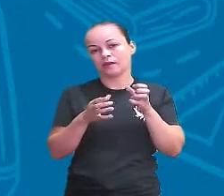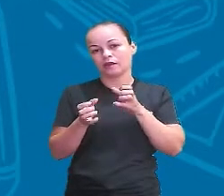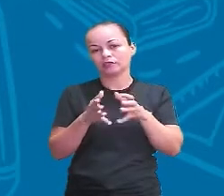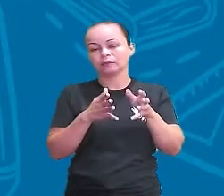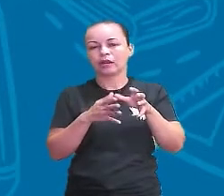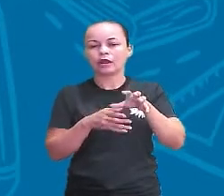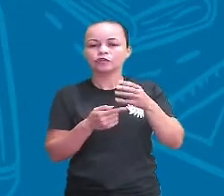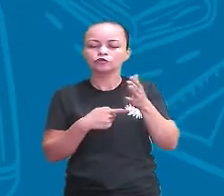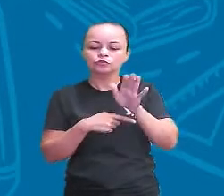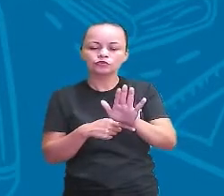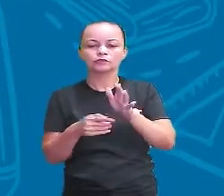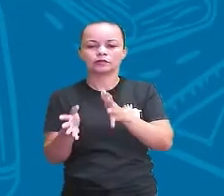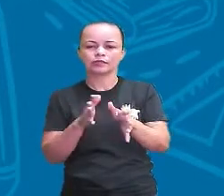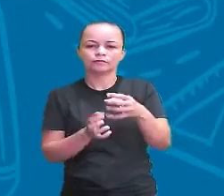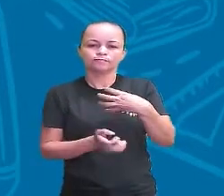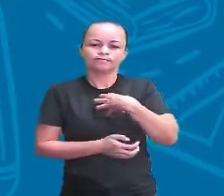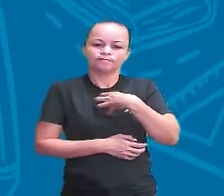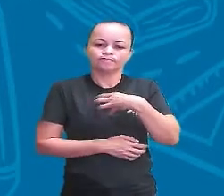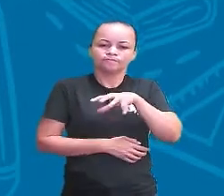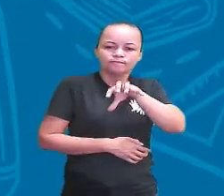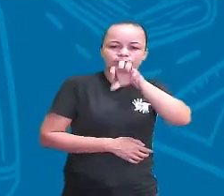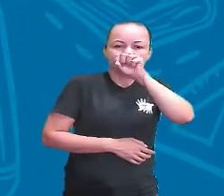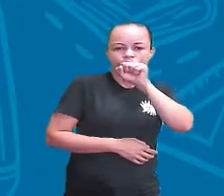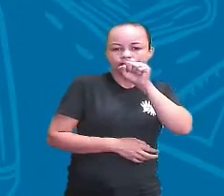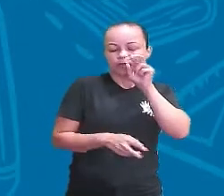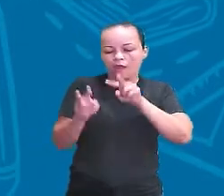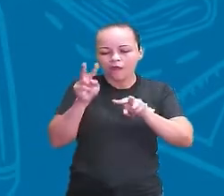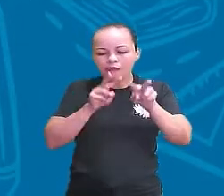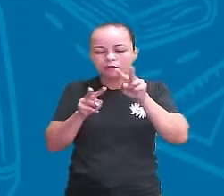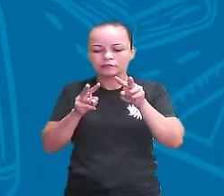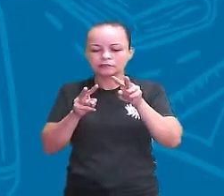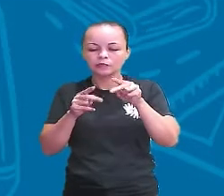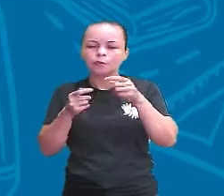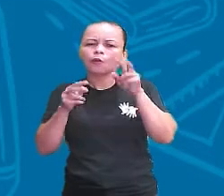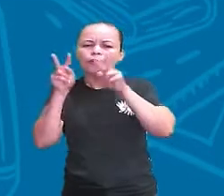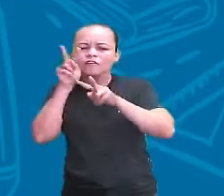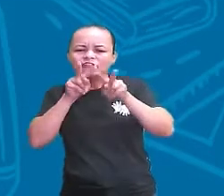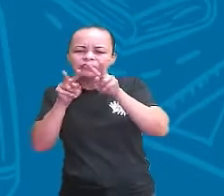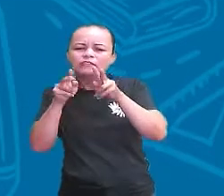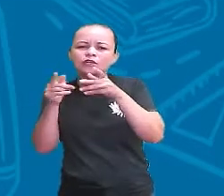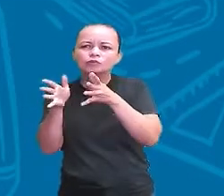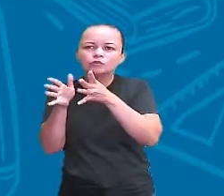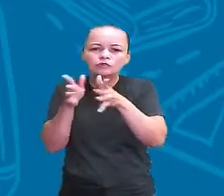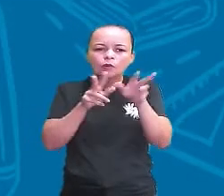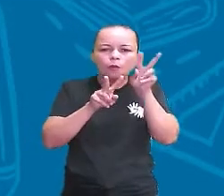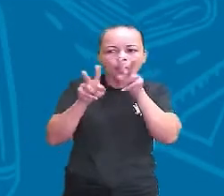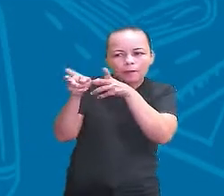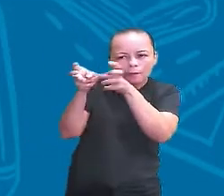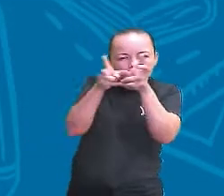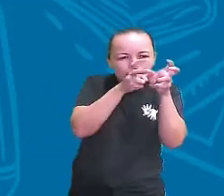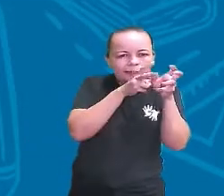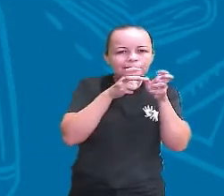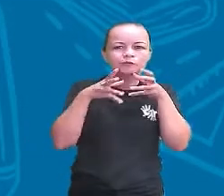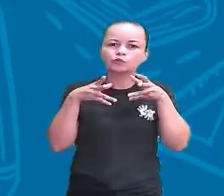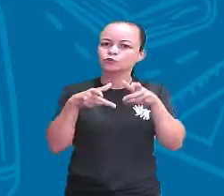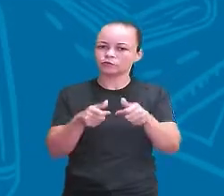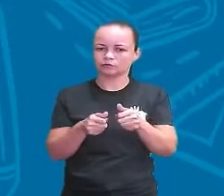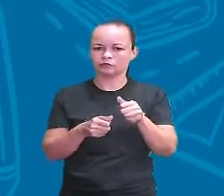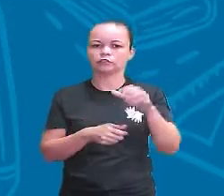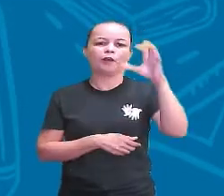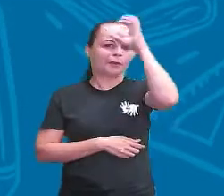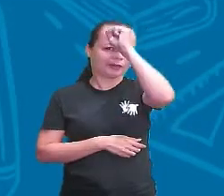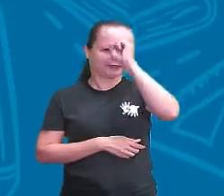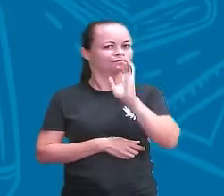sentir os cheiros e os sabores, né? E por meio da visão, nós percebemos tudo o que passa ao nosso redor. Isso foi o que a gente já aprendeu, né?